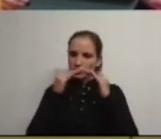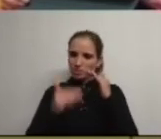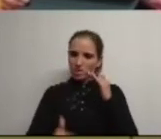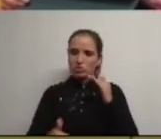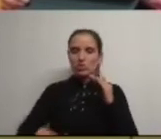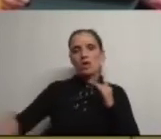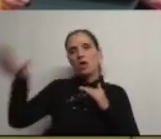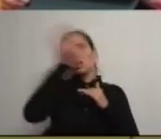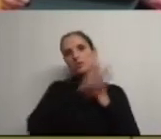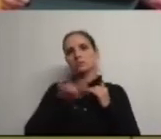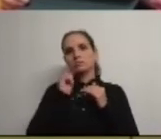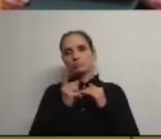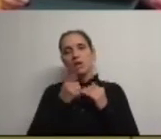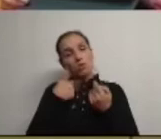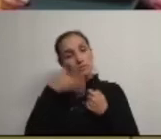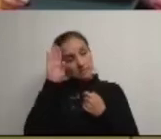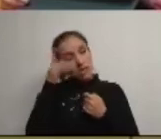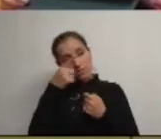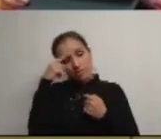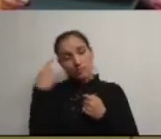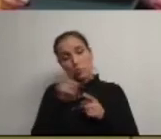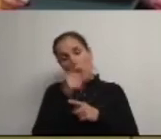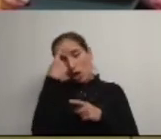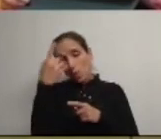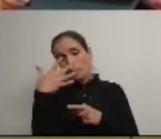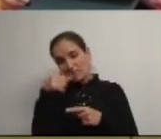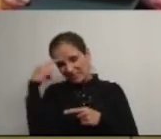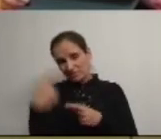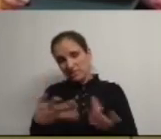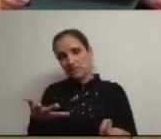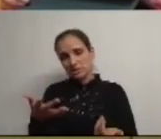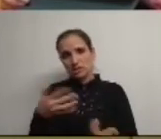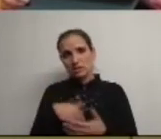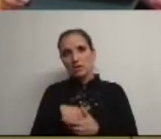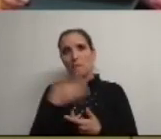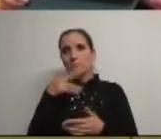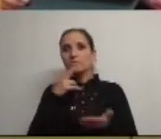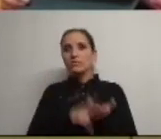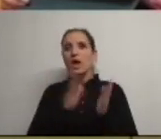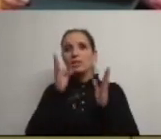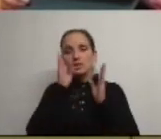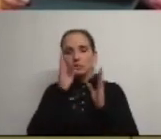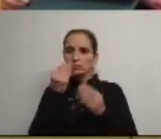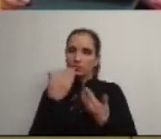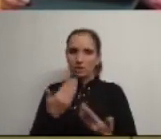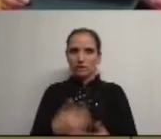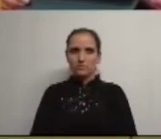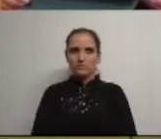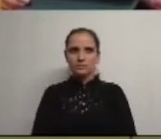desta zona eu sei que isto é difícil de vocês compreenderem estas coisas mas é só estar atentos muito obrigado